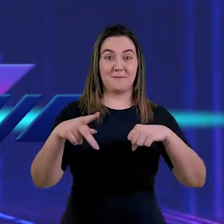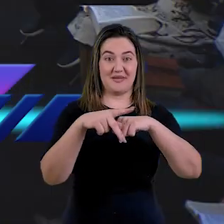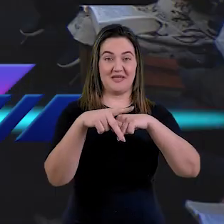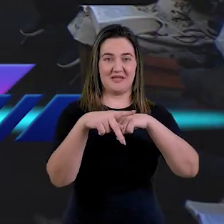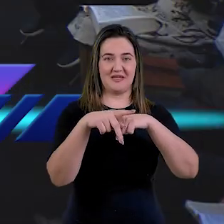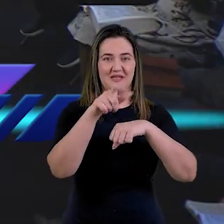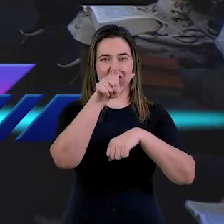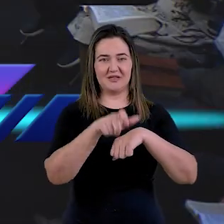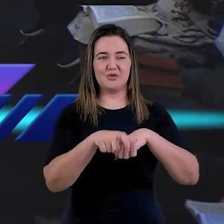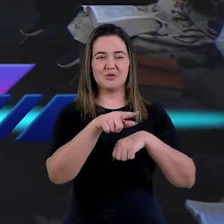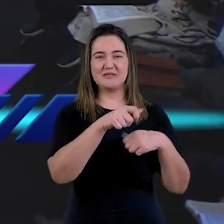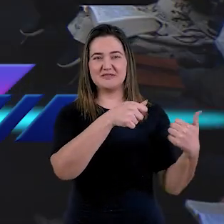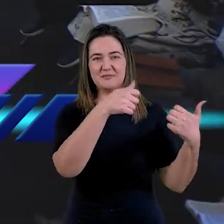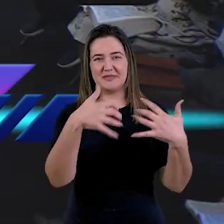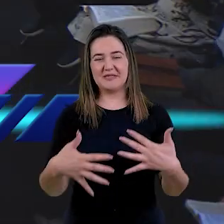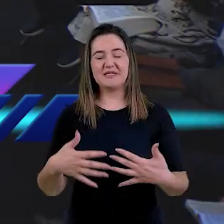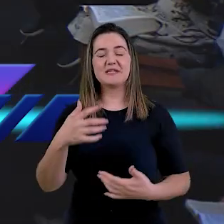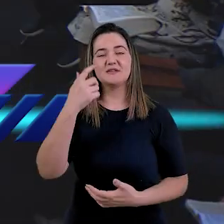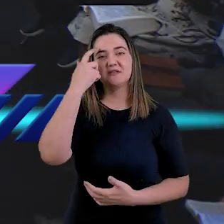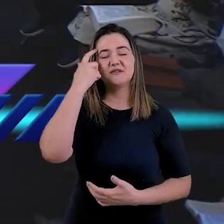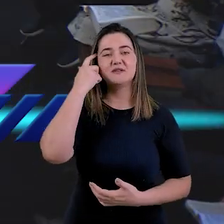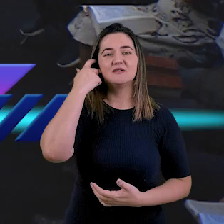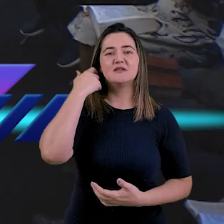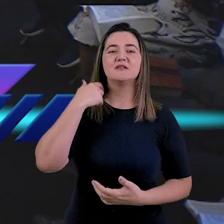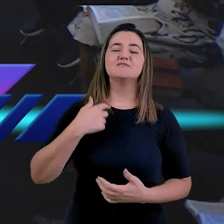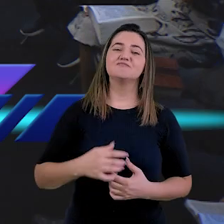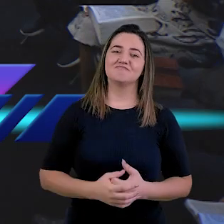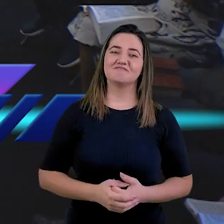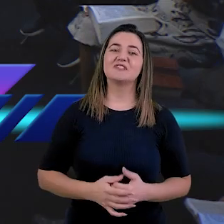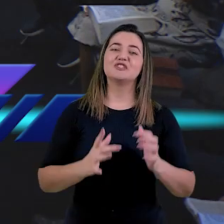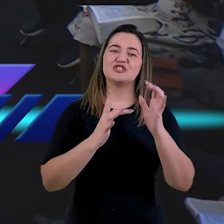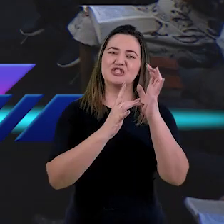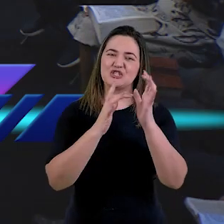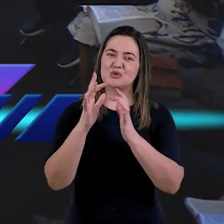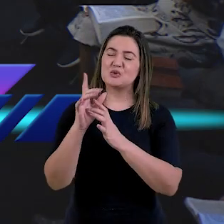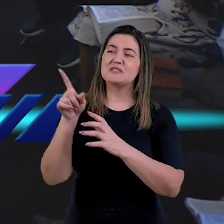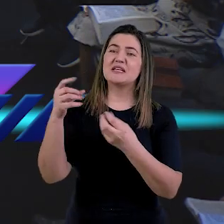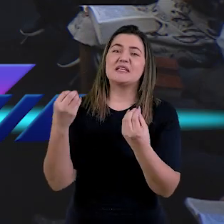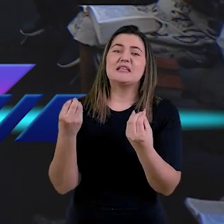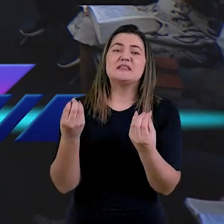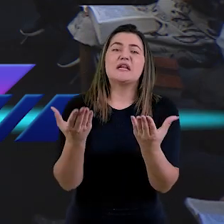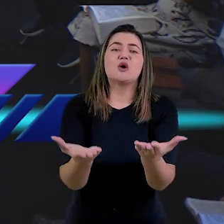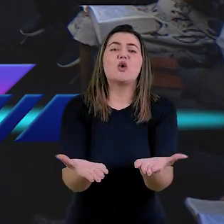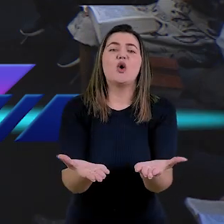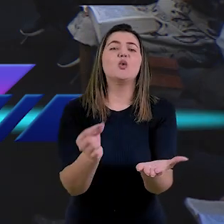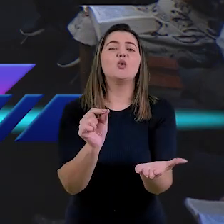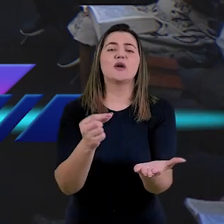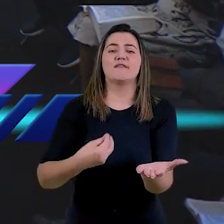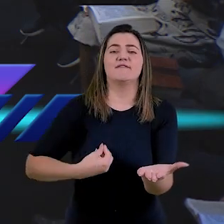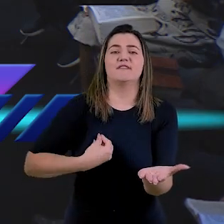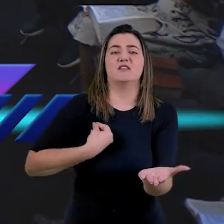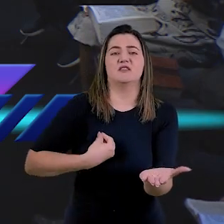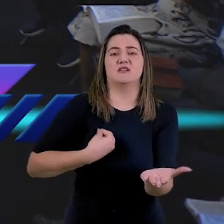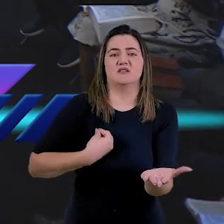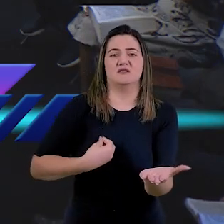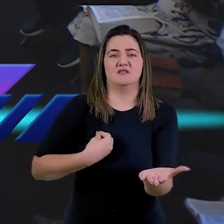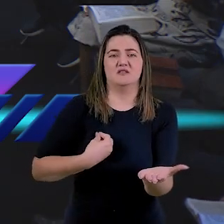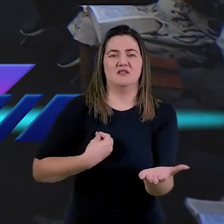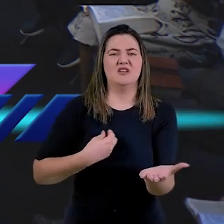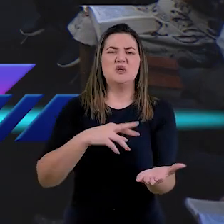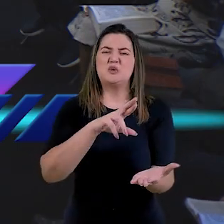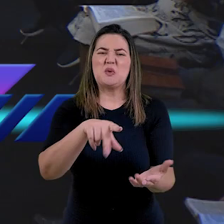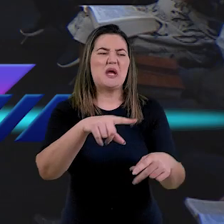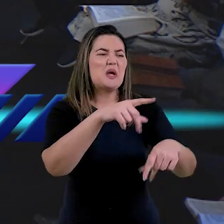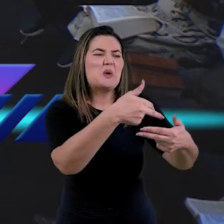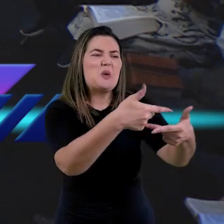que quando Pedro fala daquilo que Jesus teve que entregar para nos salvar, ele diz assim,